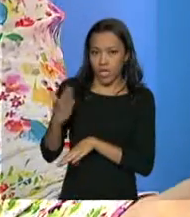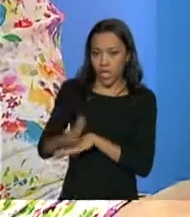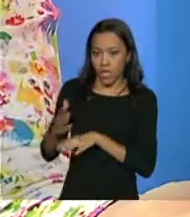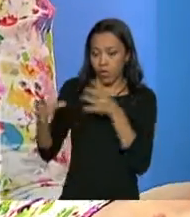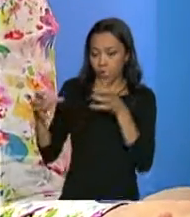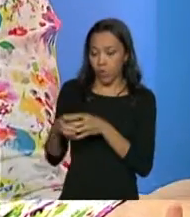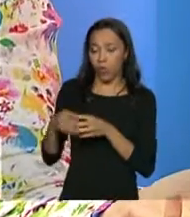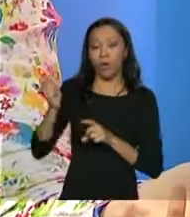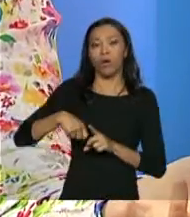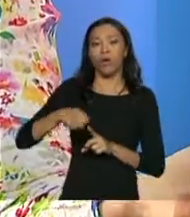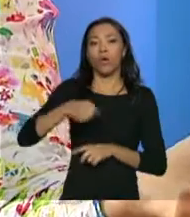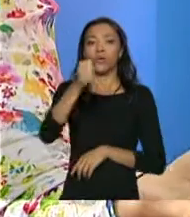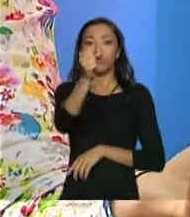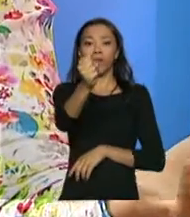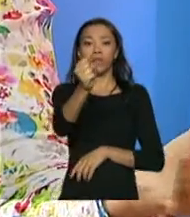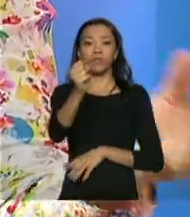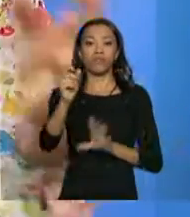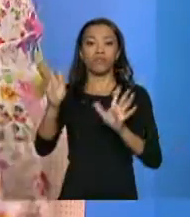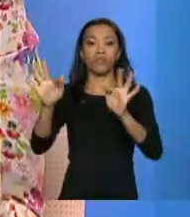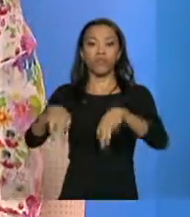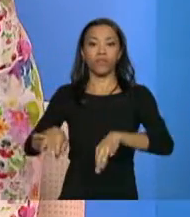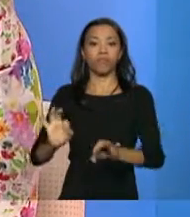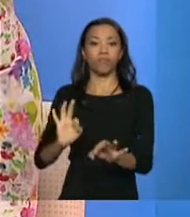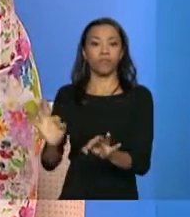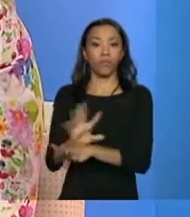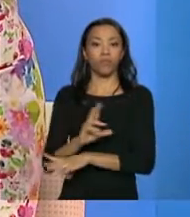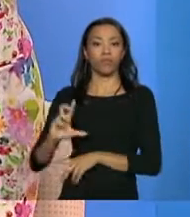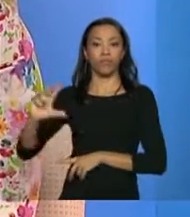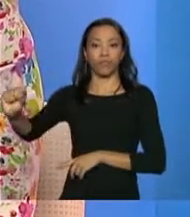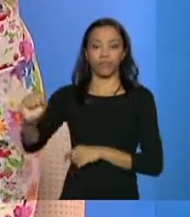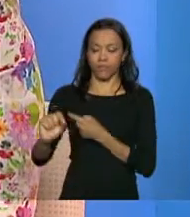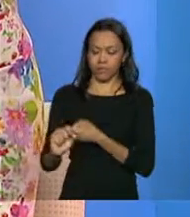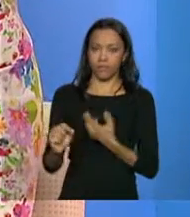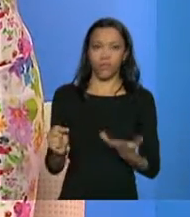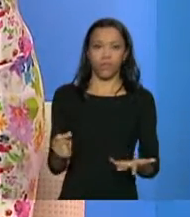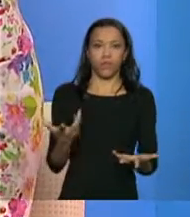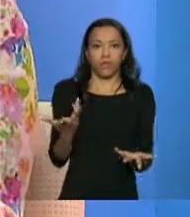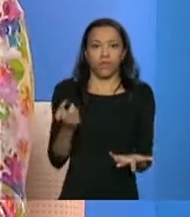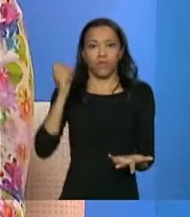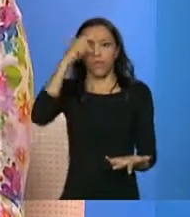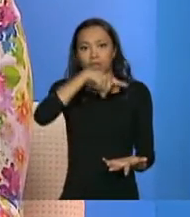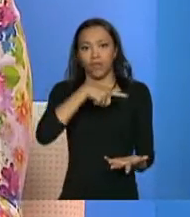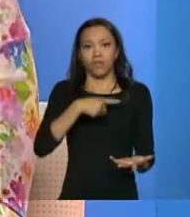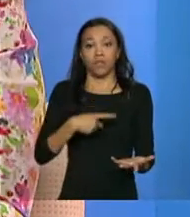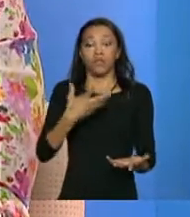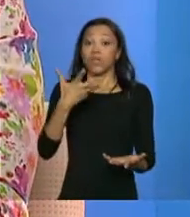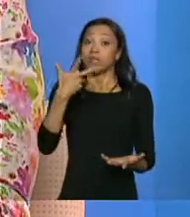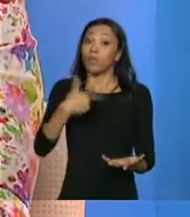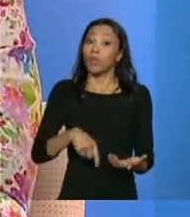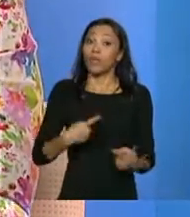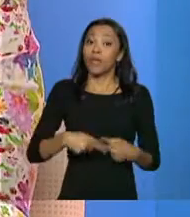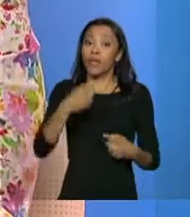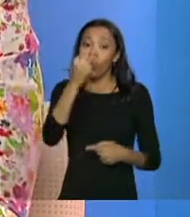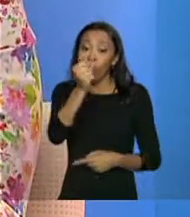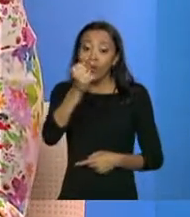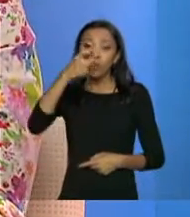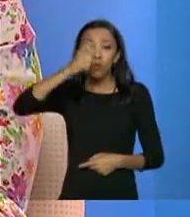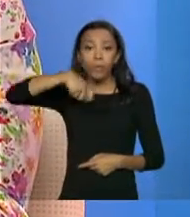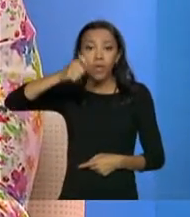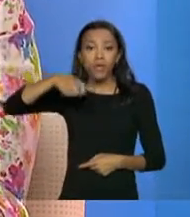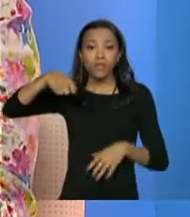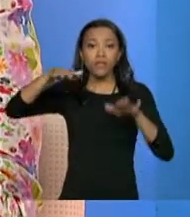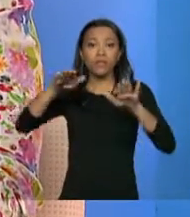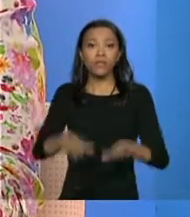depois de oito meses ele já saiu. Em média, o nosso entrevistador dura no seu emprego oito meses, é muito pouco.